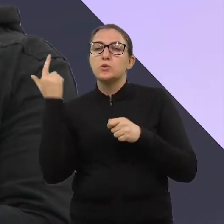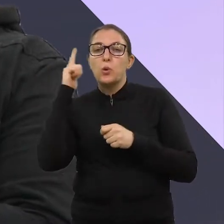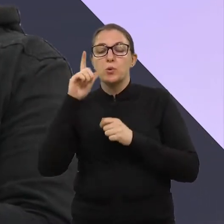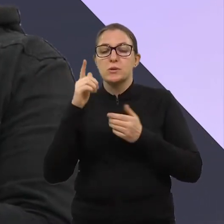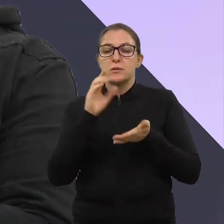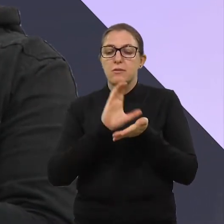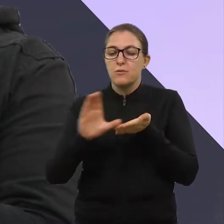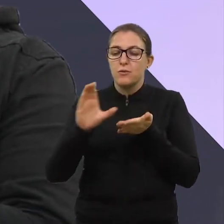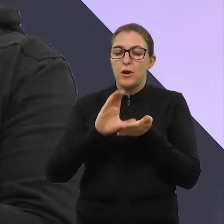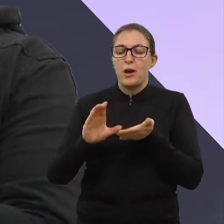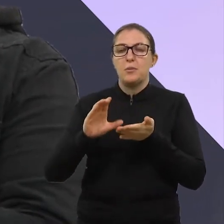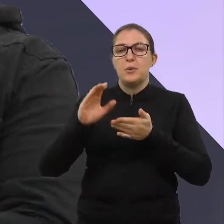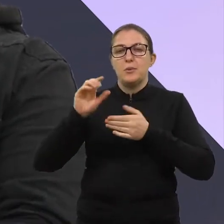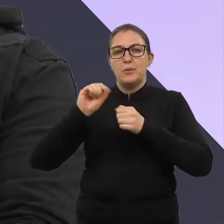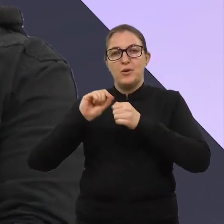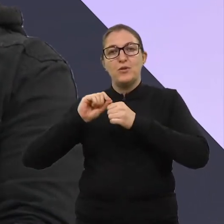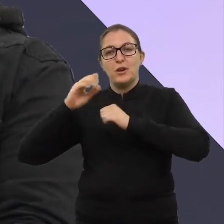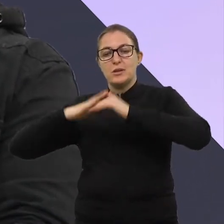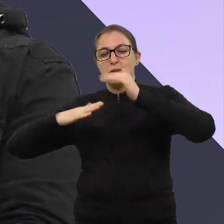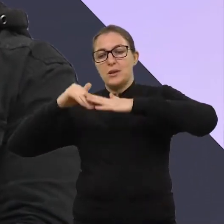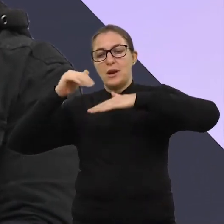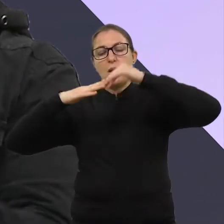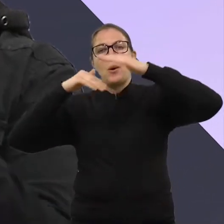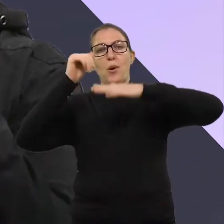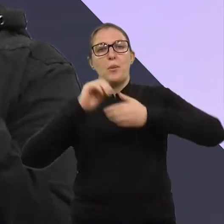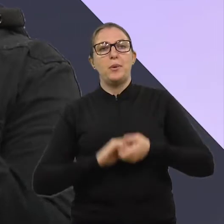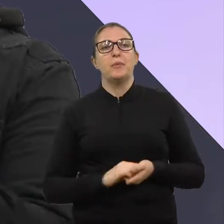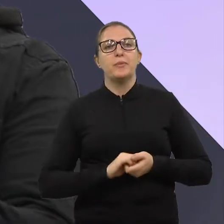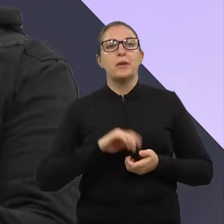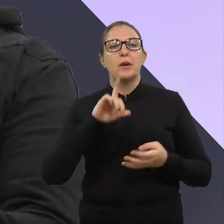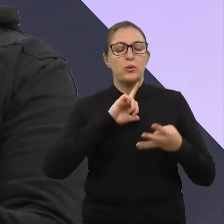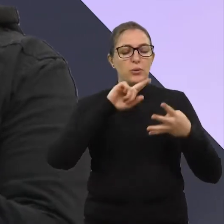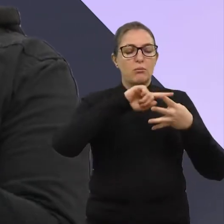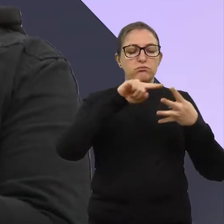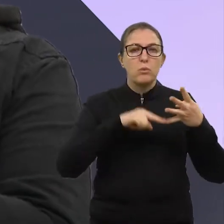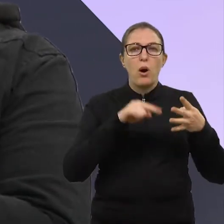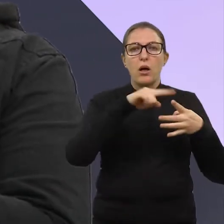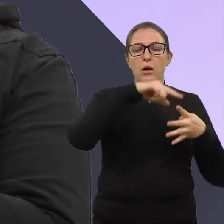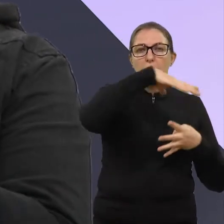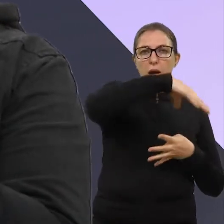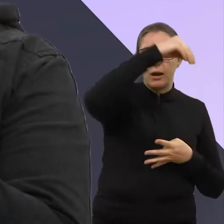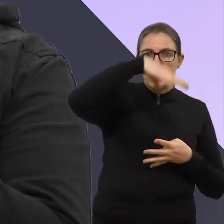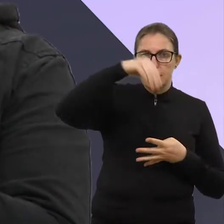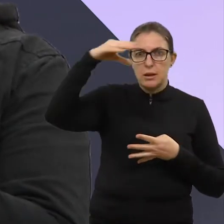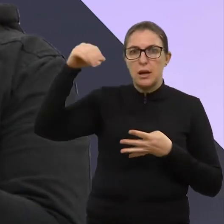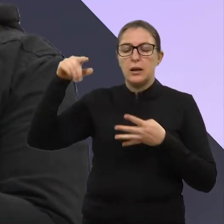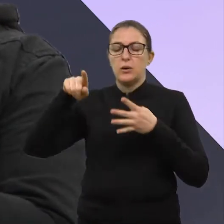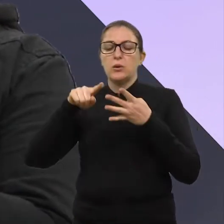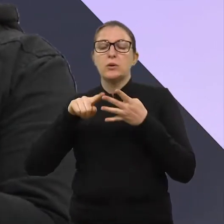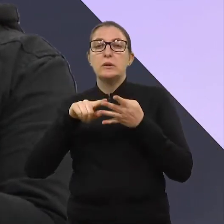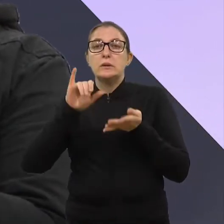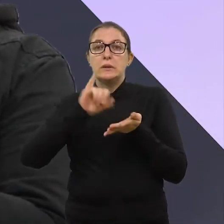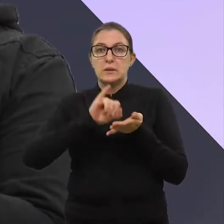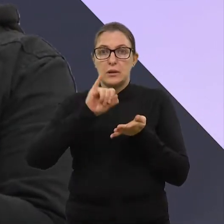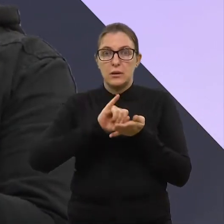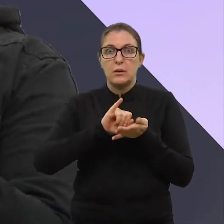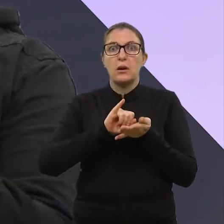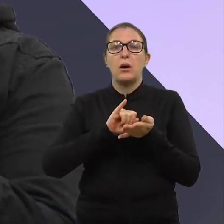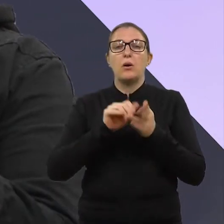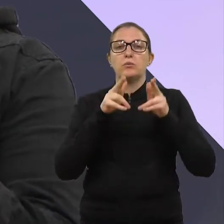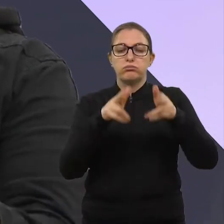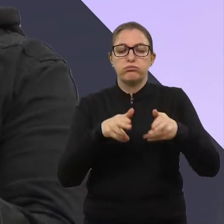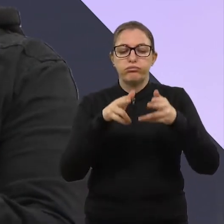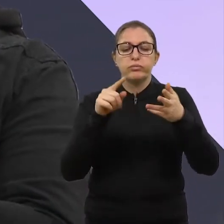realmente tocar essa obra. Então, Castelinho, Gari, Belas Artes e Arquivo Histórico e Biblioteca Pública